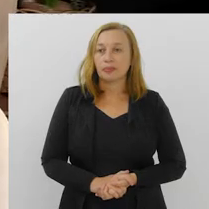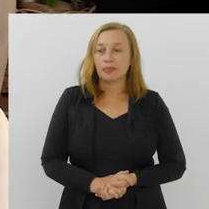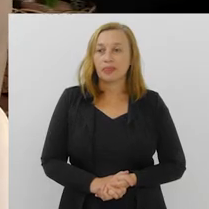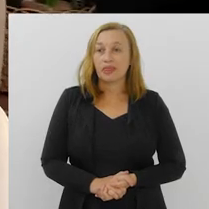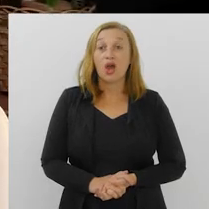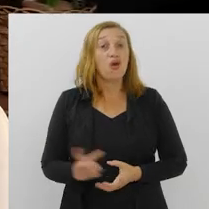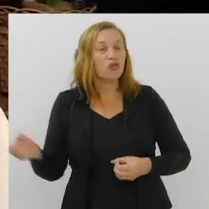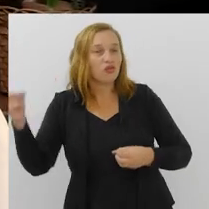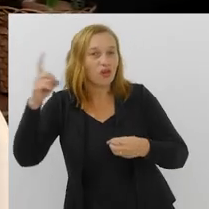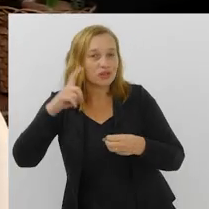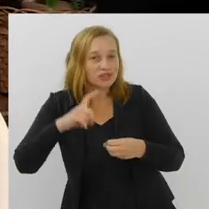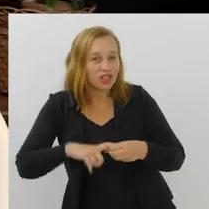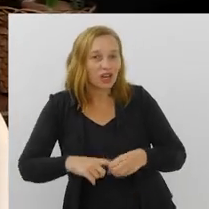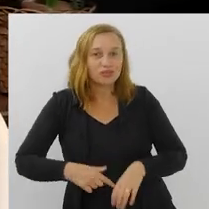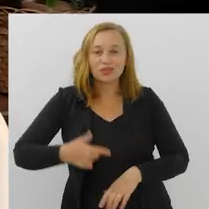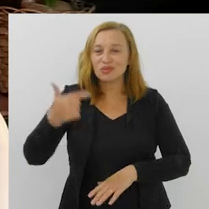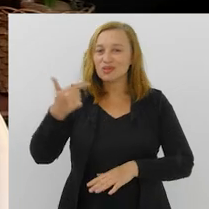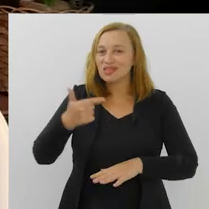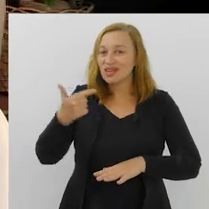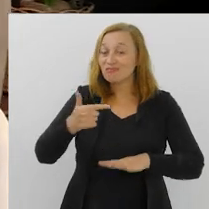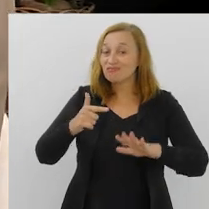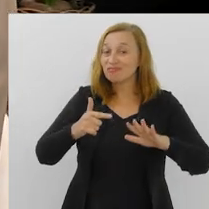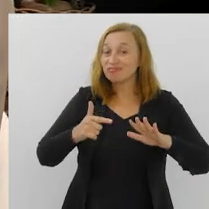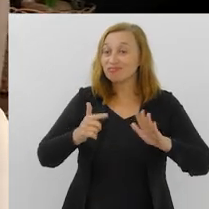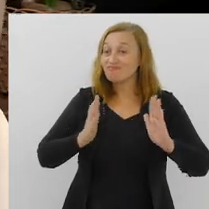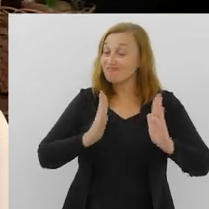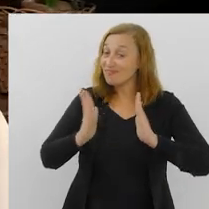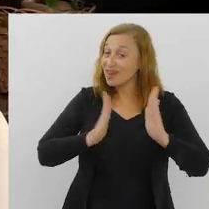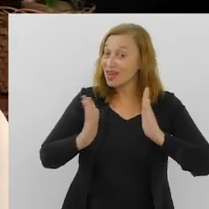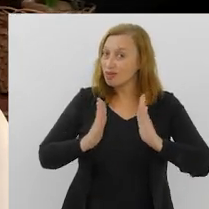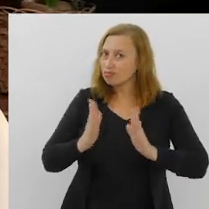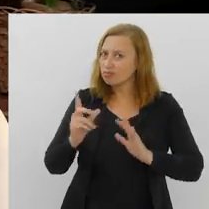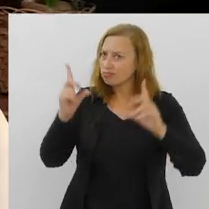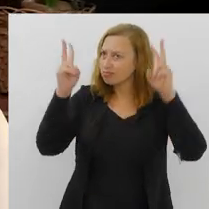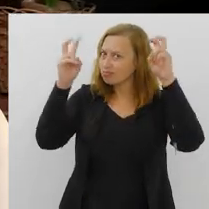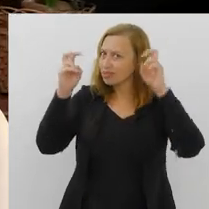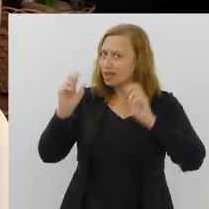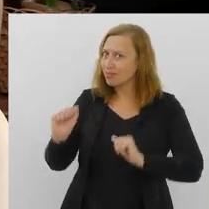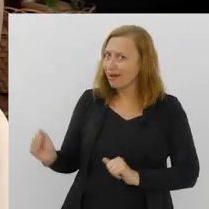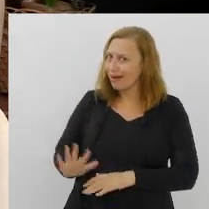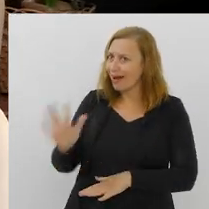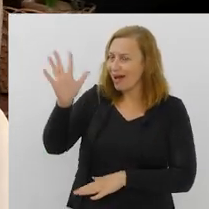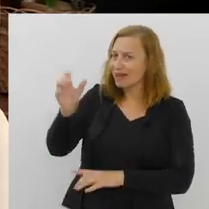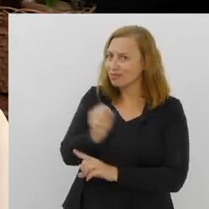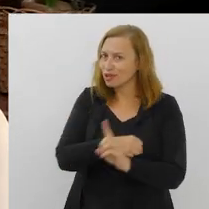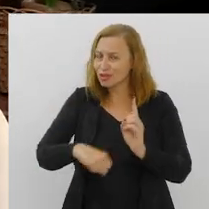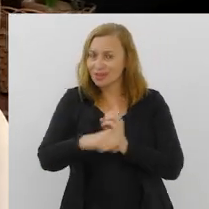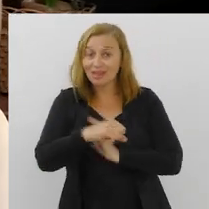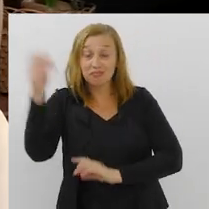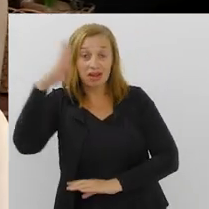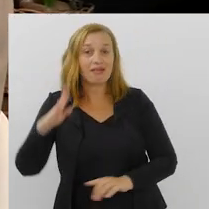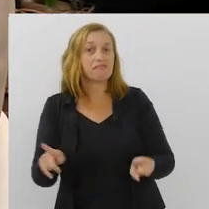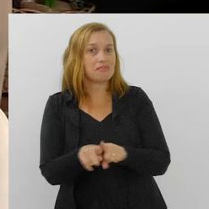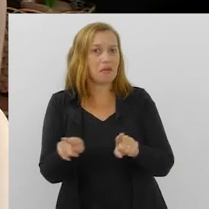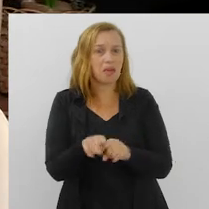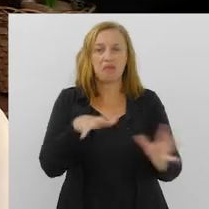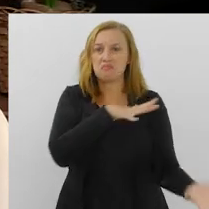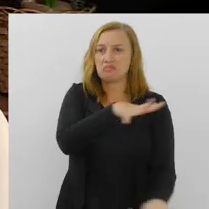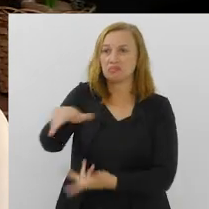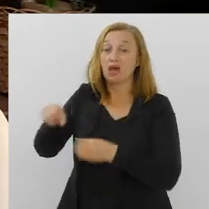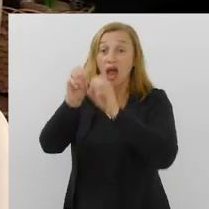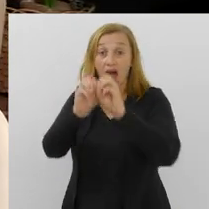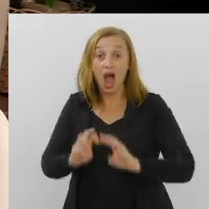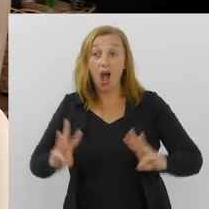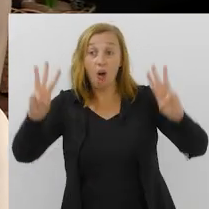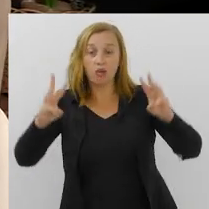Bom, voltamos com o nosso segundo bloco, tratando de um tema caro para a sociedade brasileira e a sociedade mundial. Não à toa, a ONU